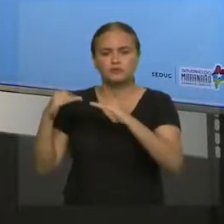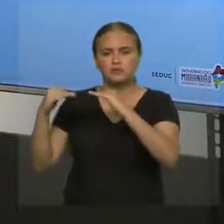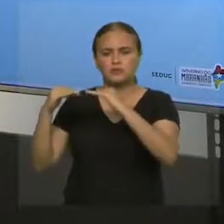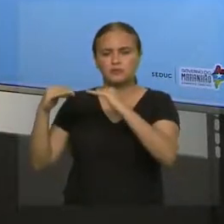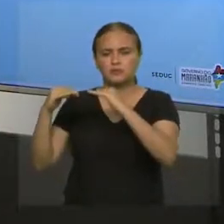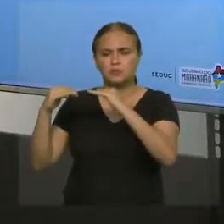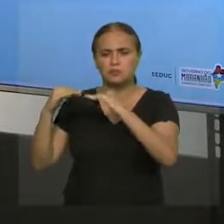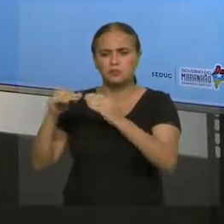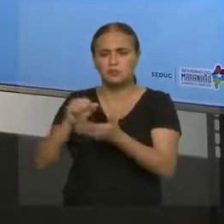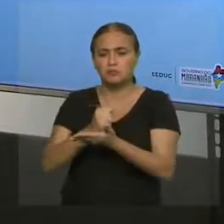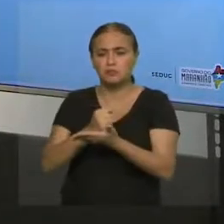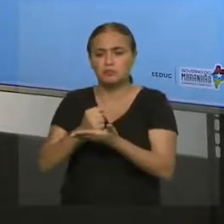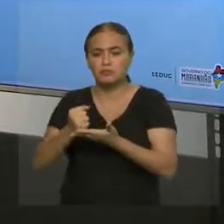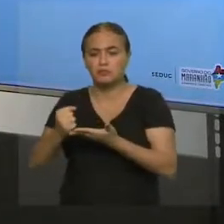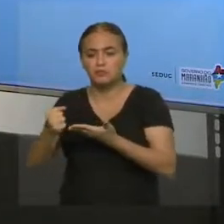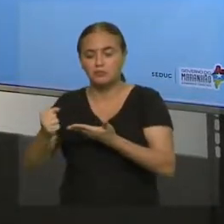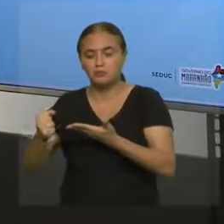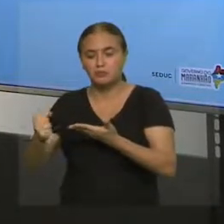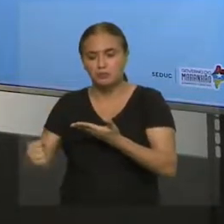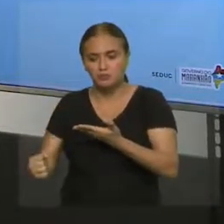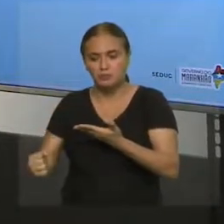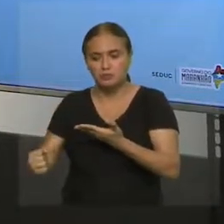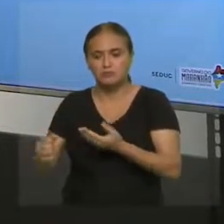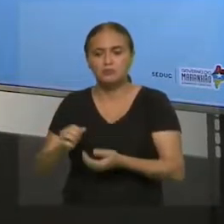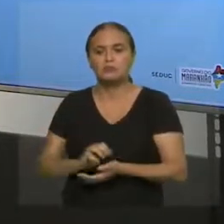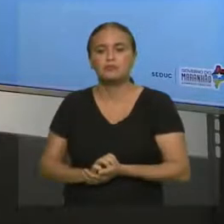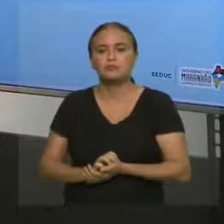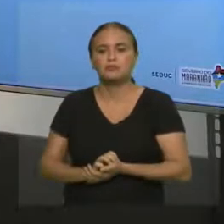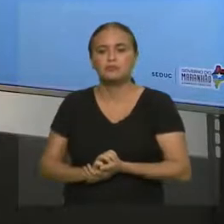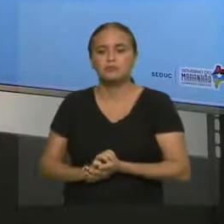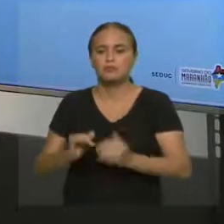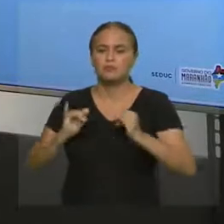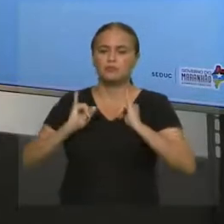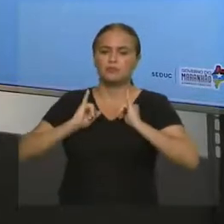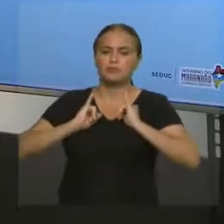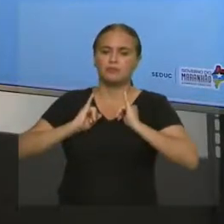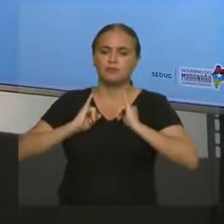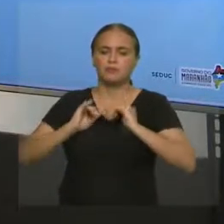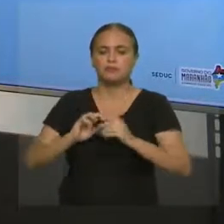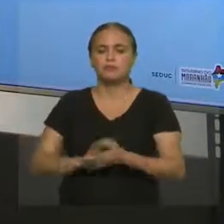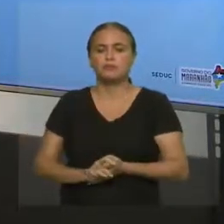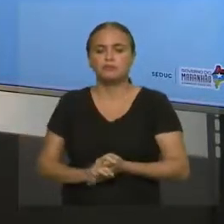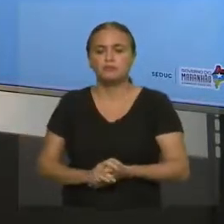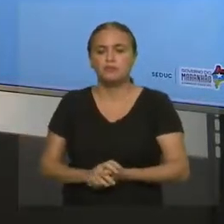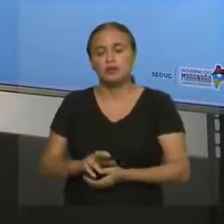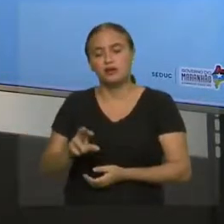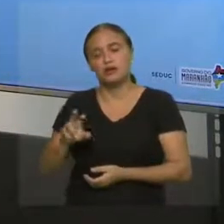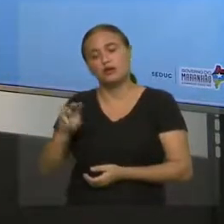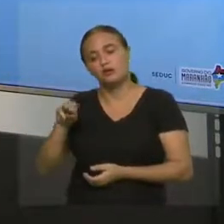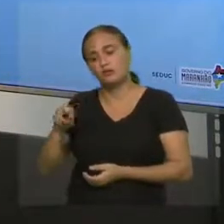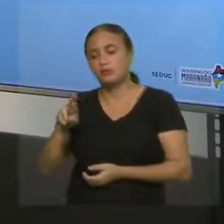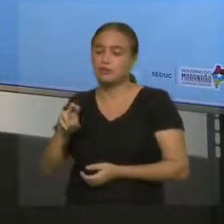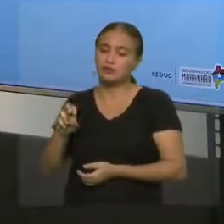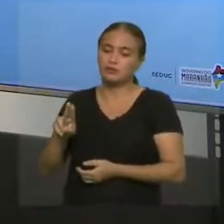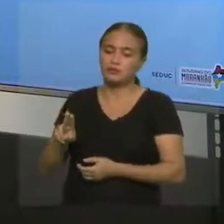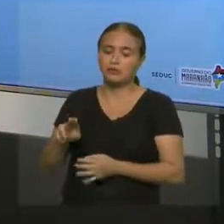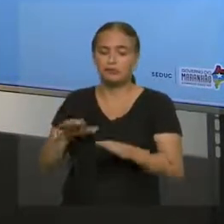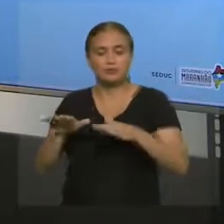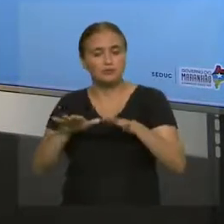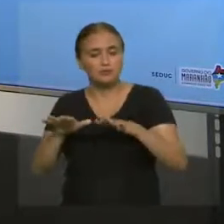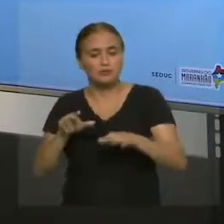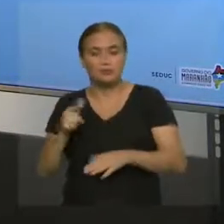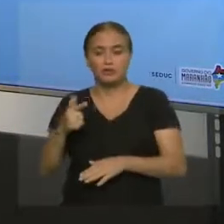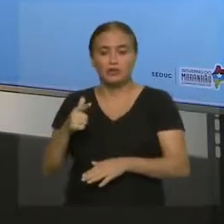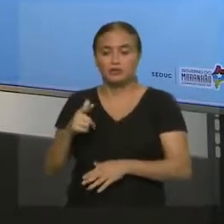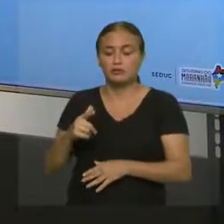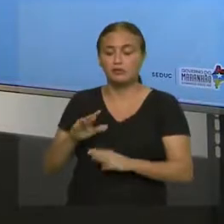inércia? Eu posso ter inércia em repouso, né? Objeto em repouso ou objeto em MRU. Então, em MRU, ele está em movimento, mas